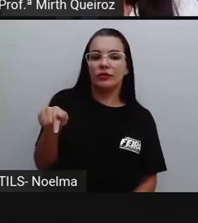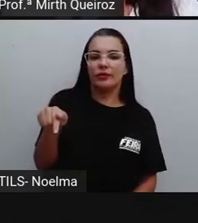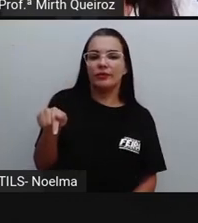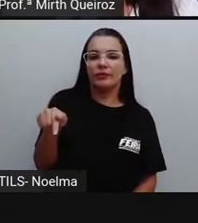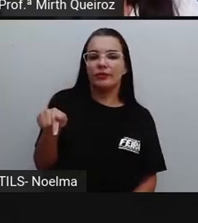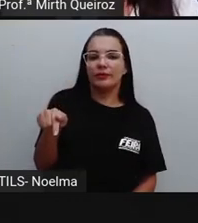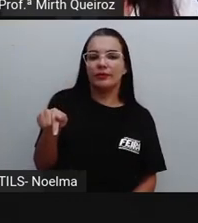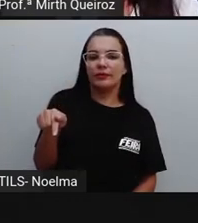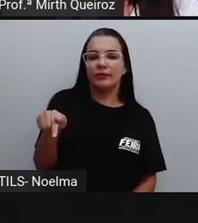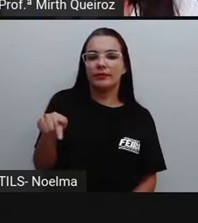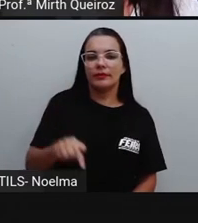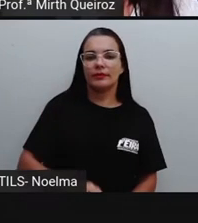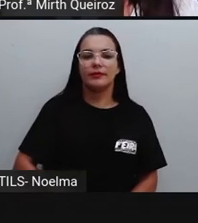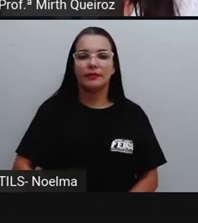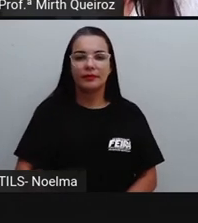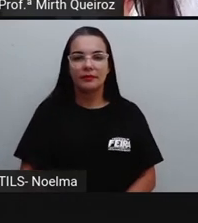sete.